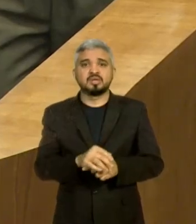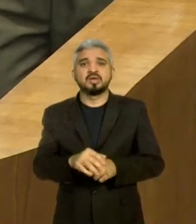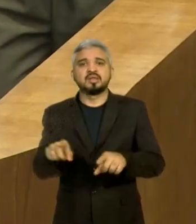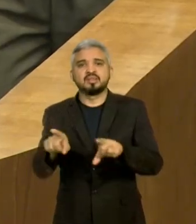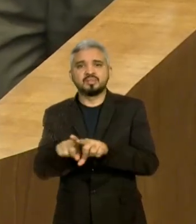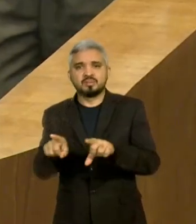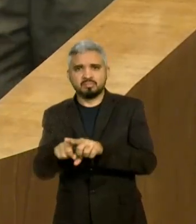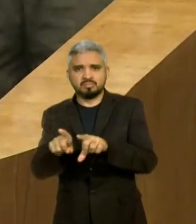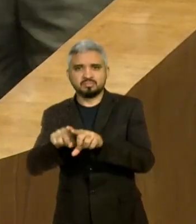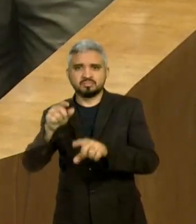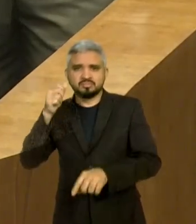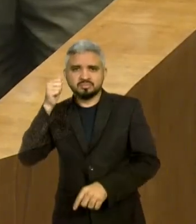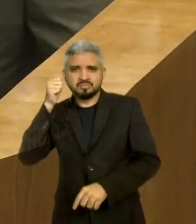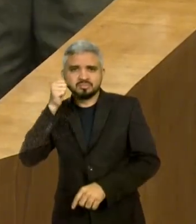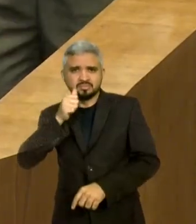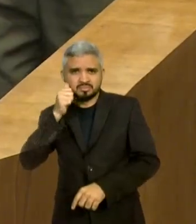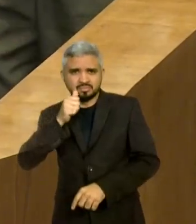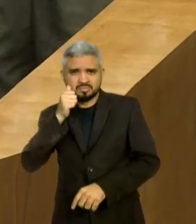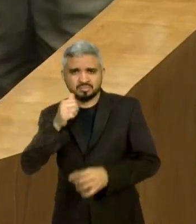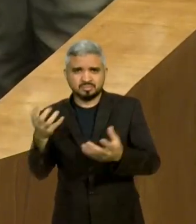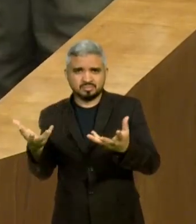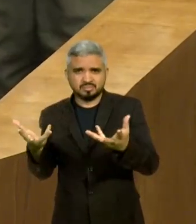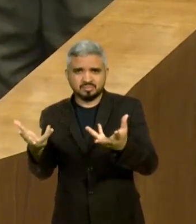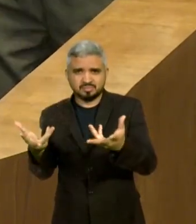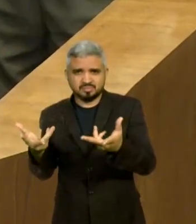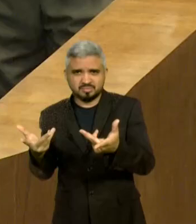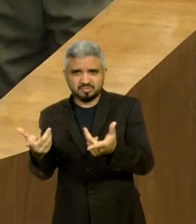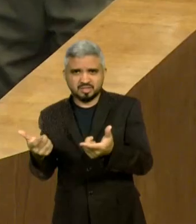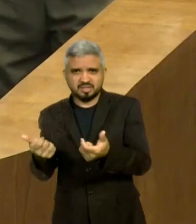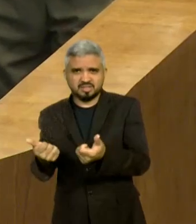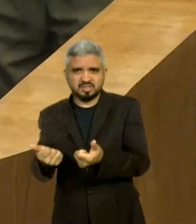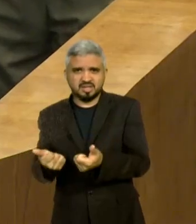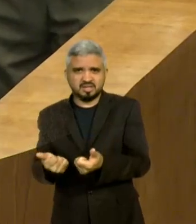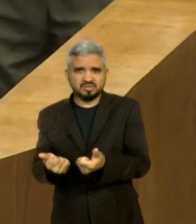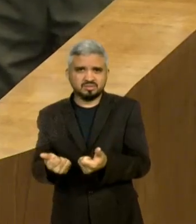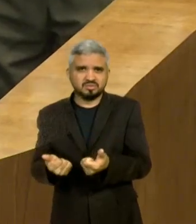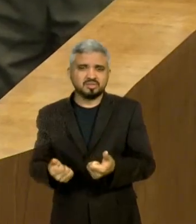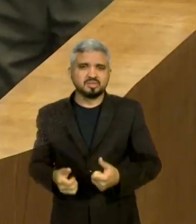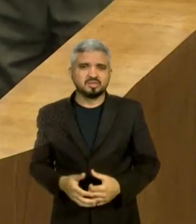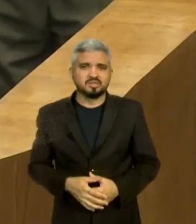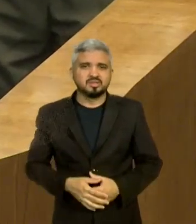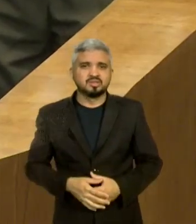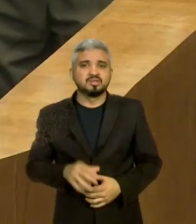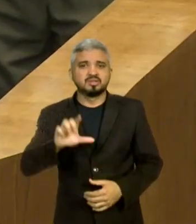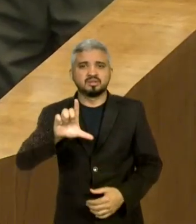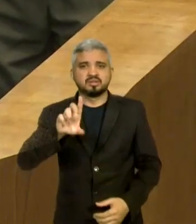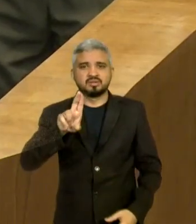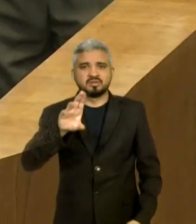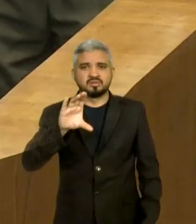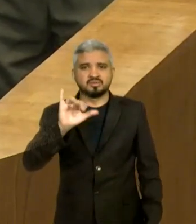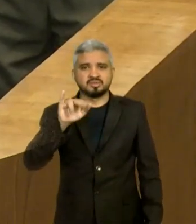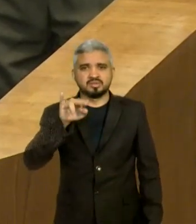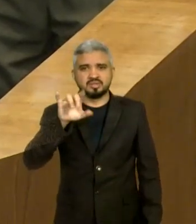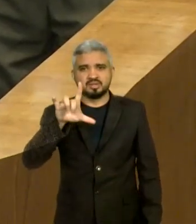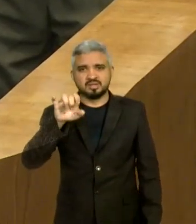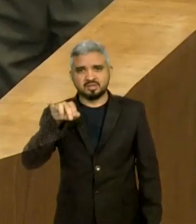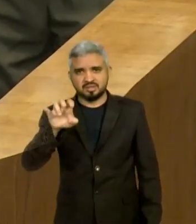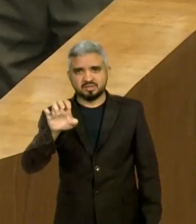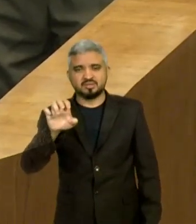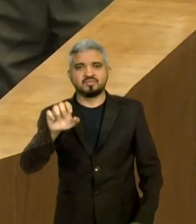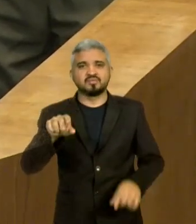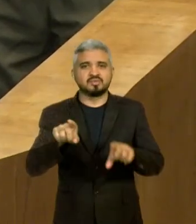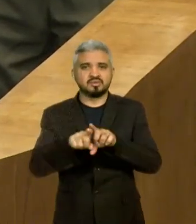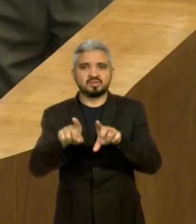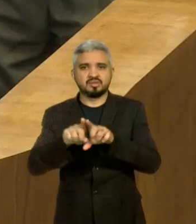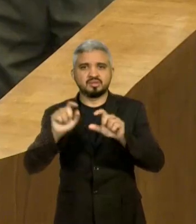uma grande política. A Nilce Lene do Liorne, em Alto Alegre do Pindaré, também